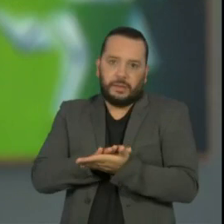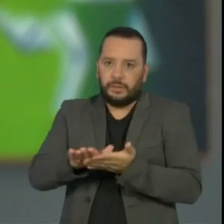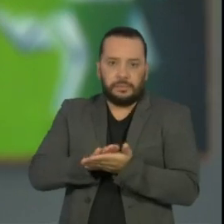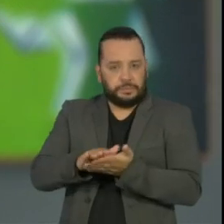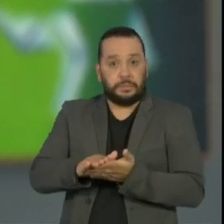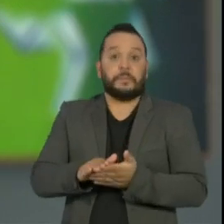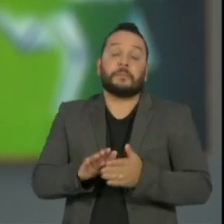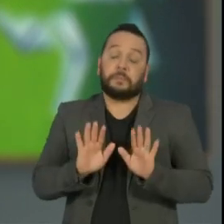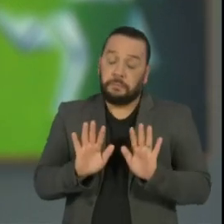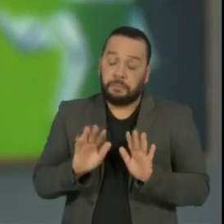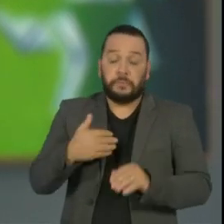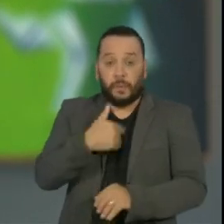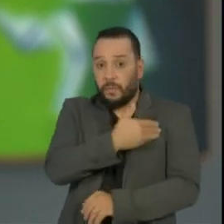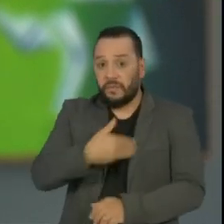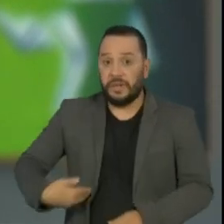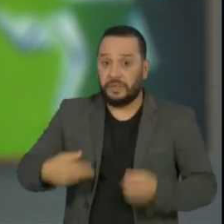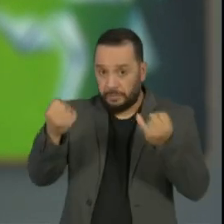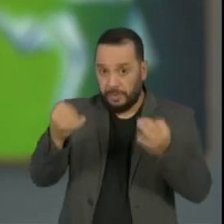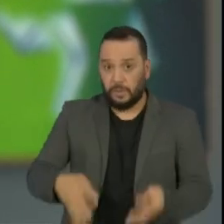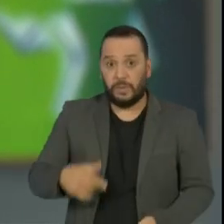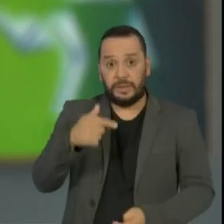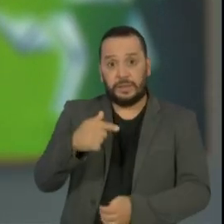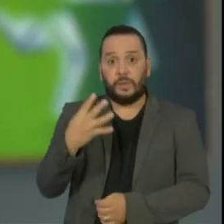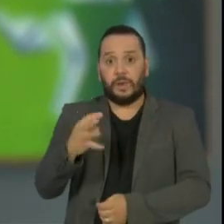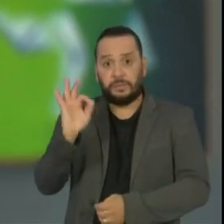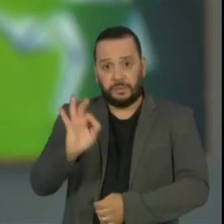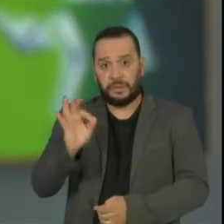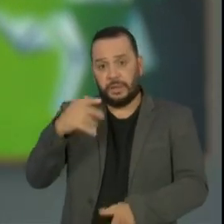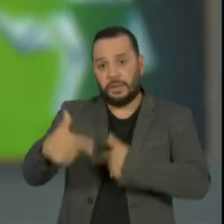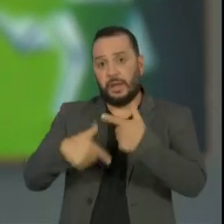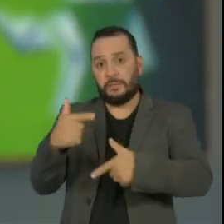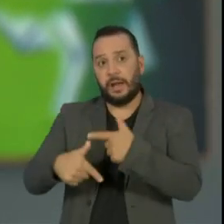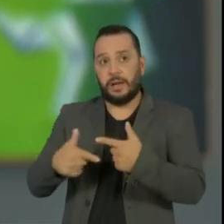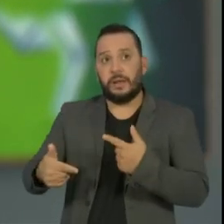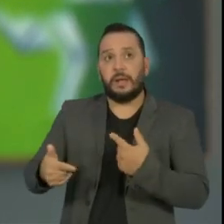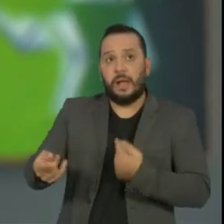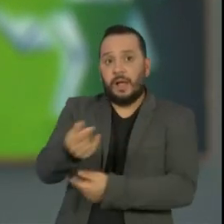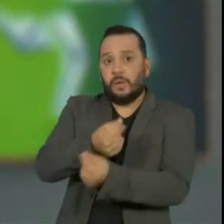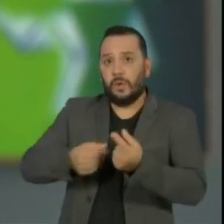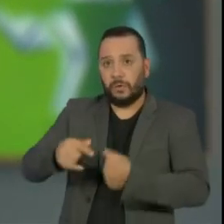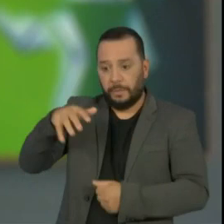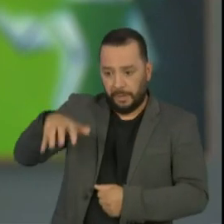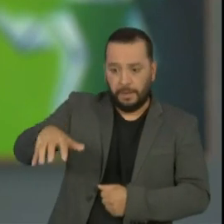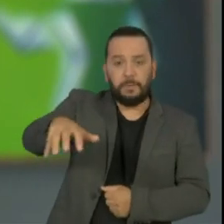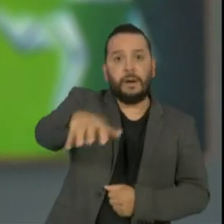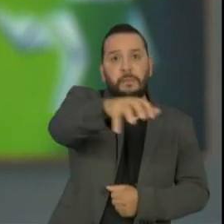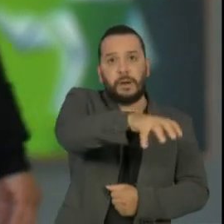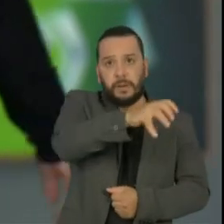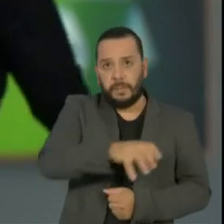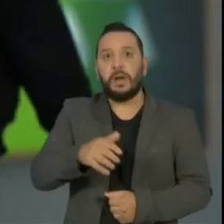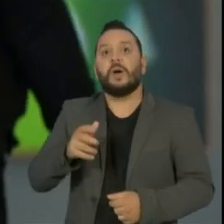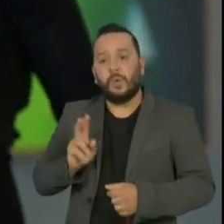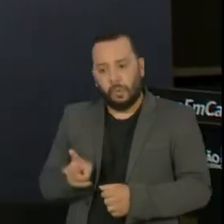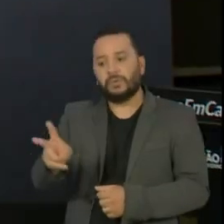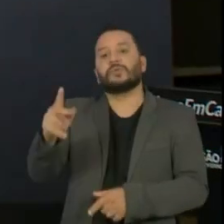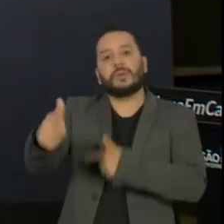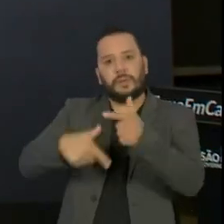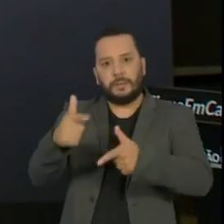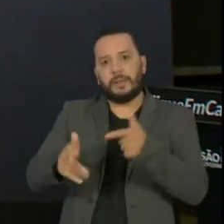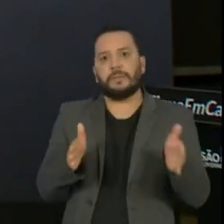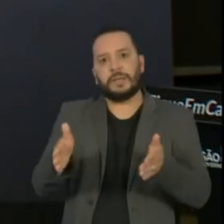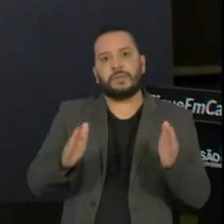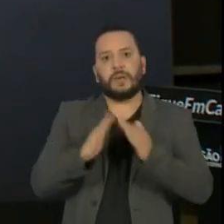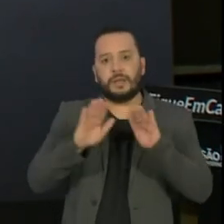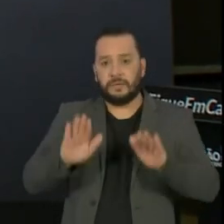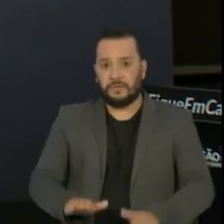Segundo o governo, 74% das atividades econômicas continuam funcionando mesmo durante a quarentena.